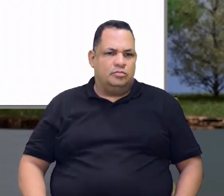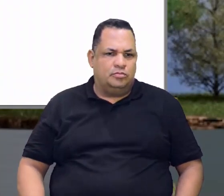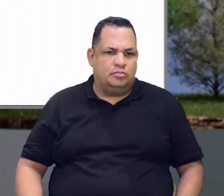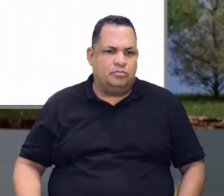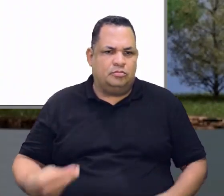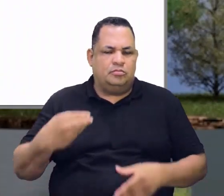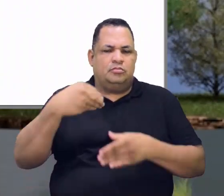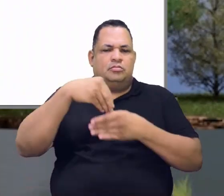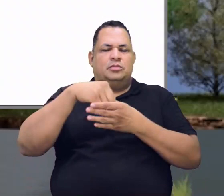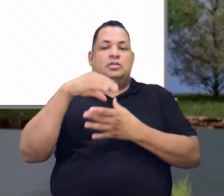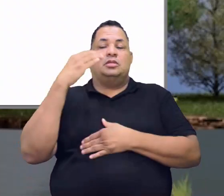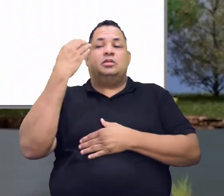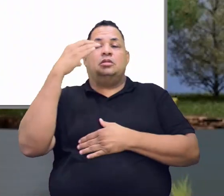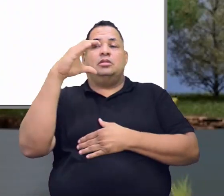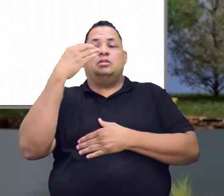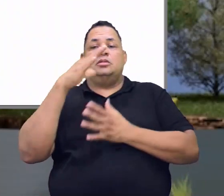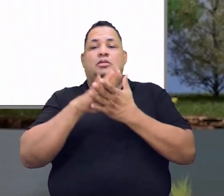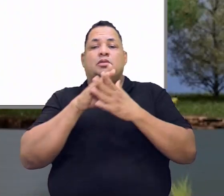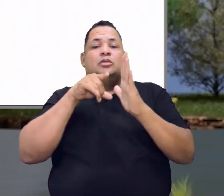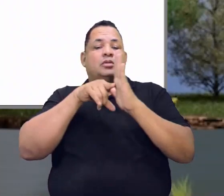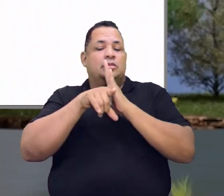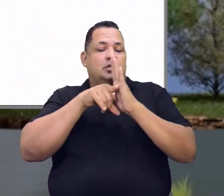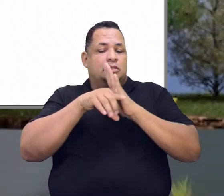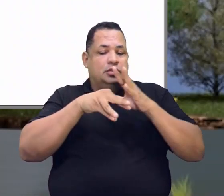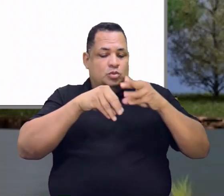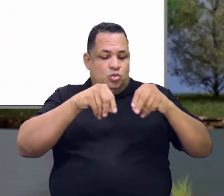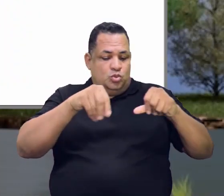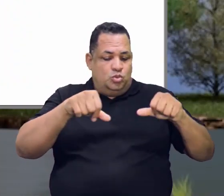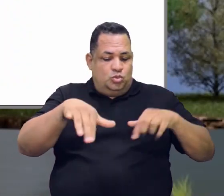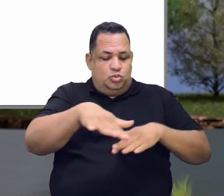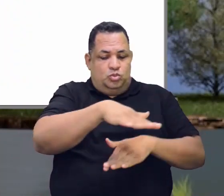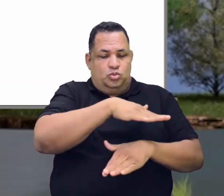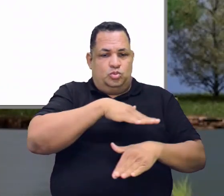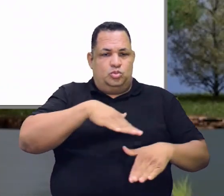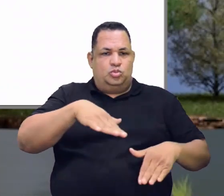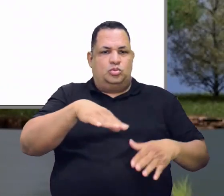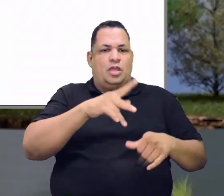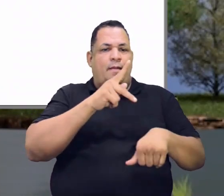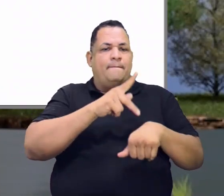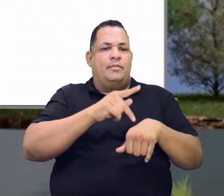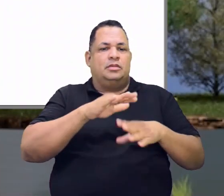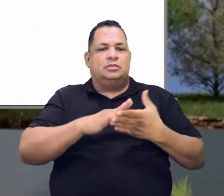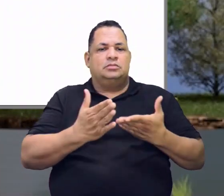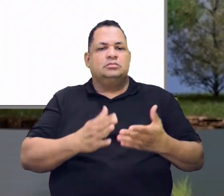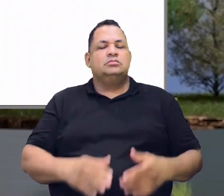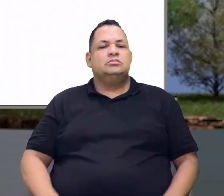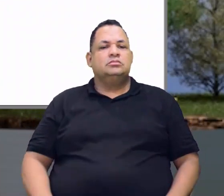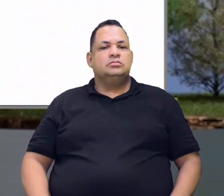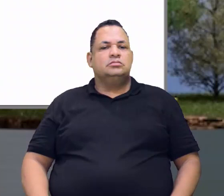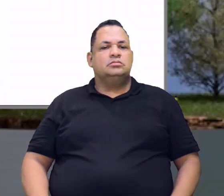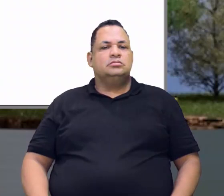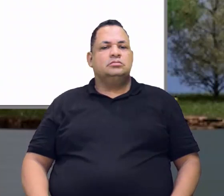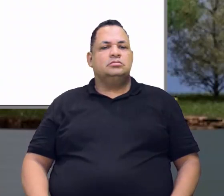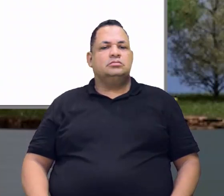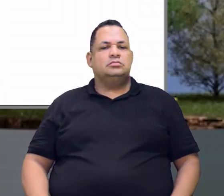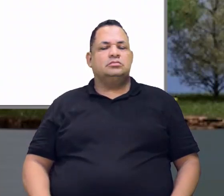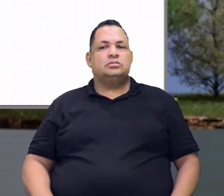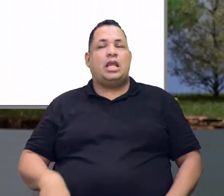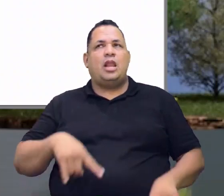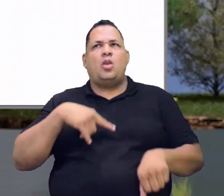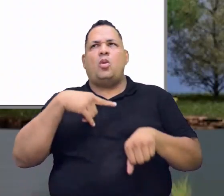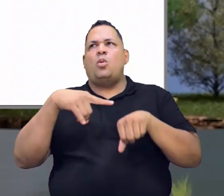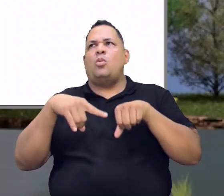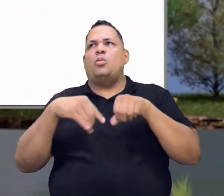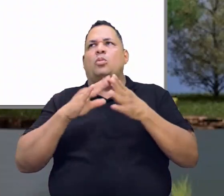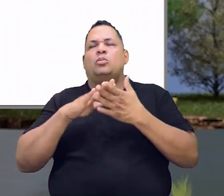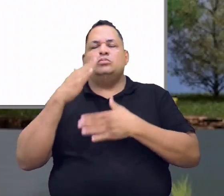da ciência da geologia. Ela explica isso. Eu estudei geologia na arqueologia. É muito louco.